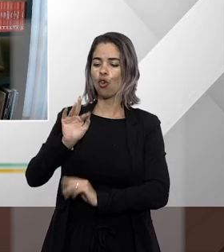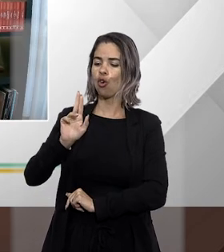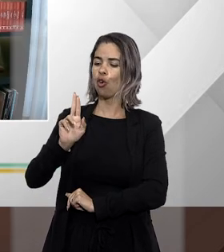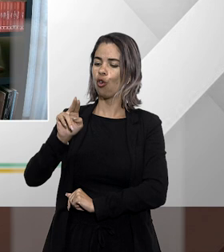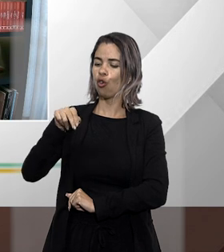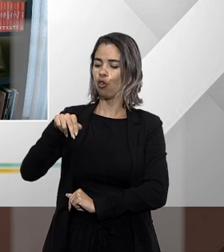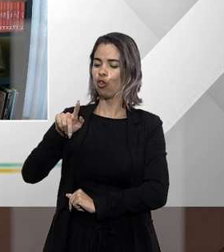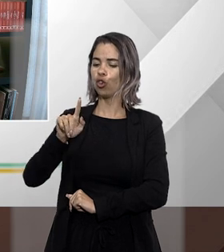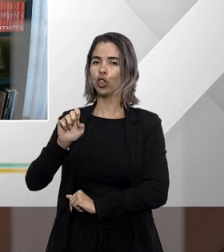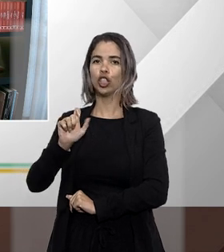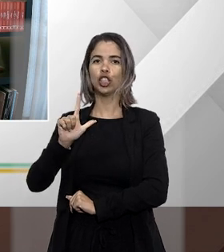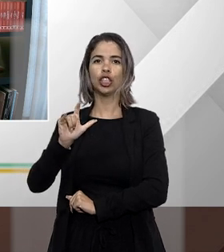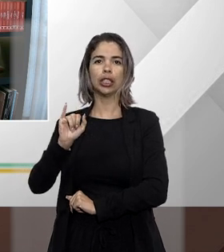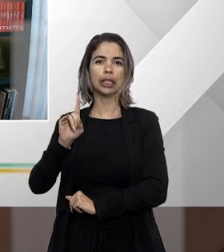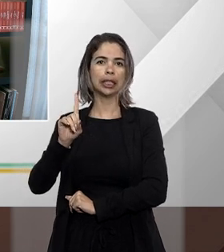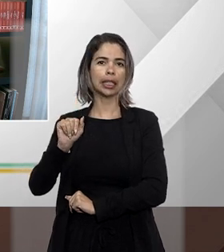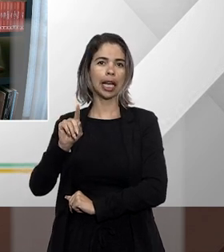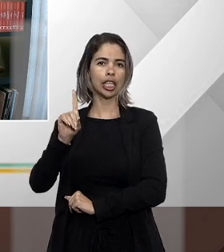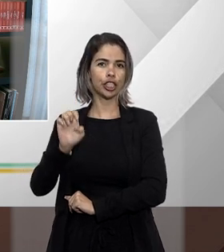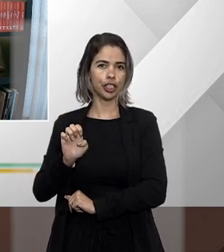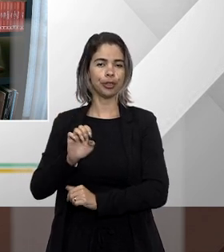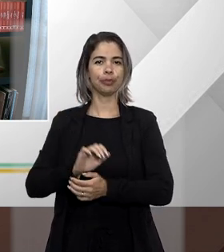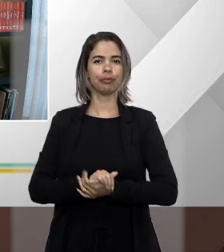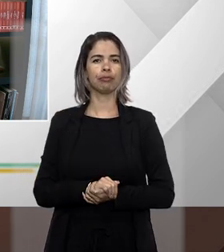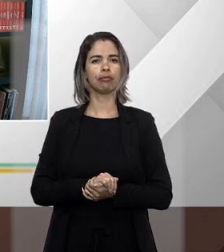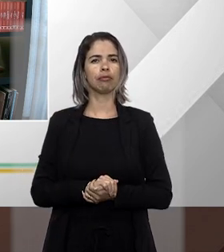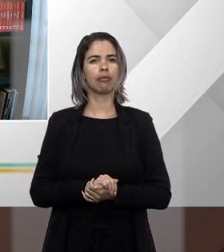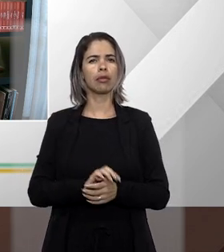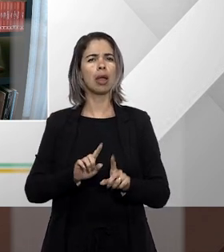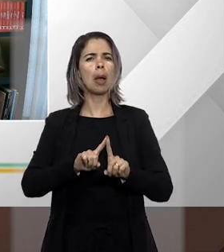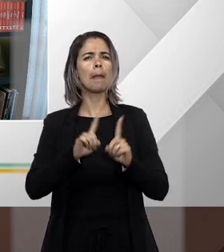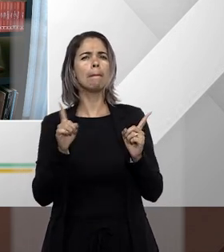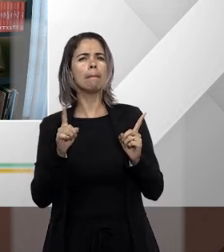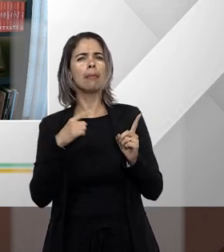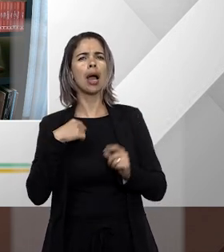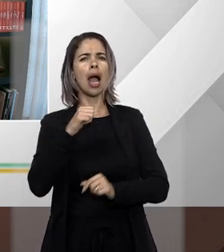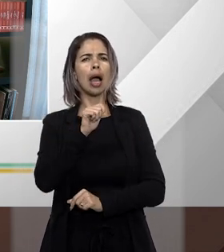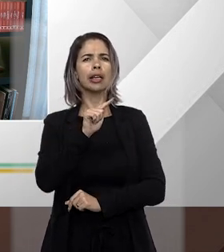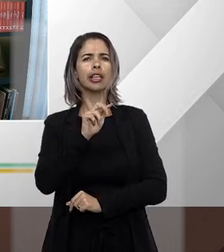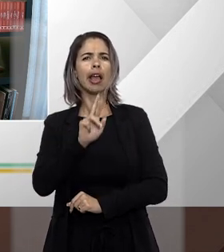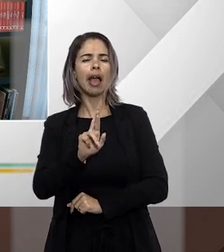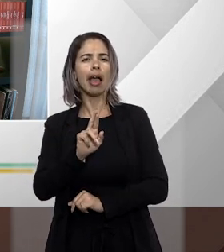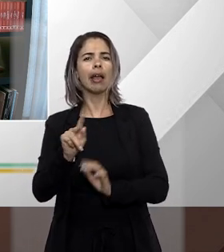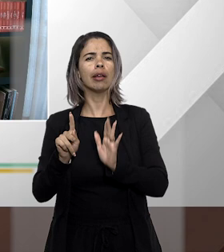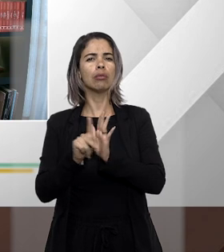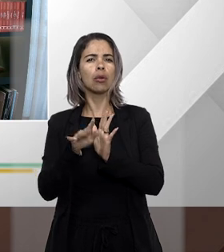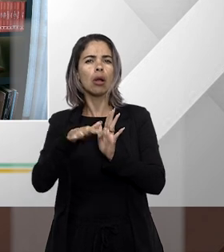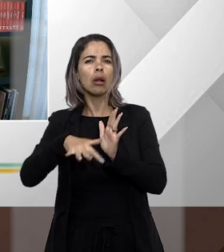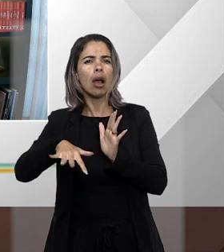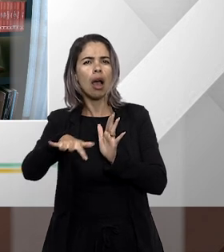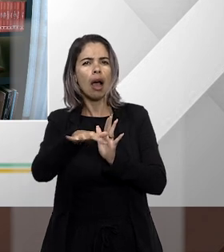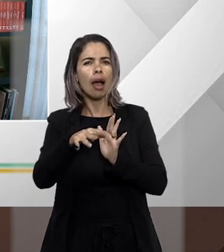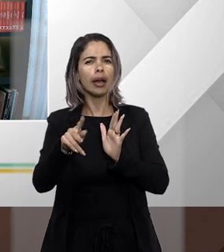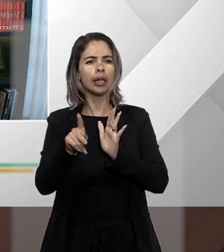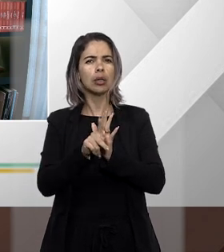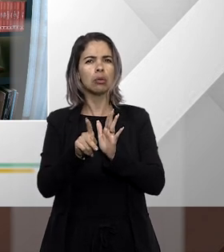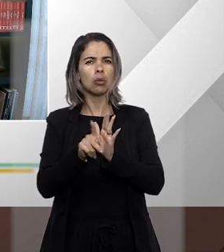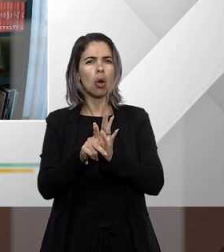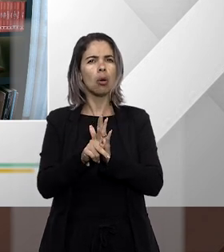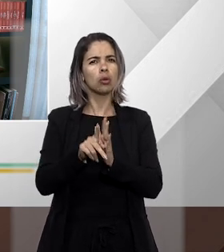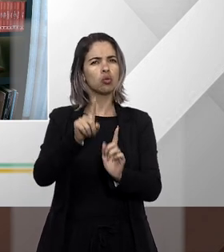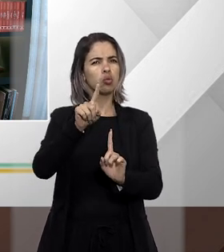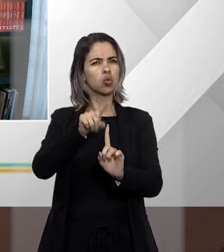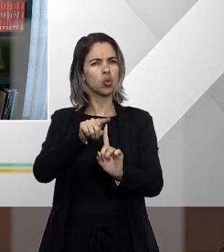infringentes são cabíveis no âmbito no processo desse tipo de remédio constitucional professor Diego